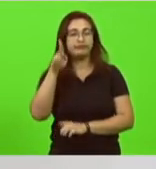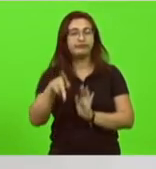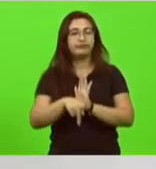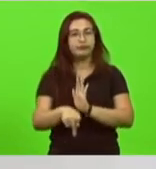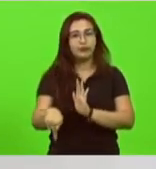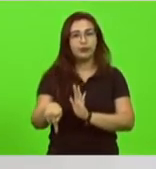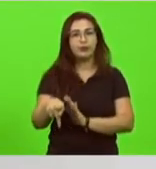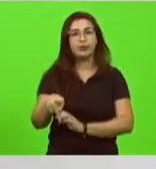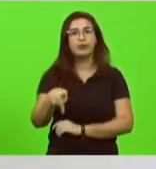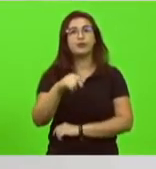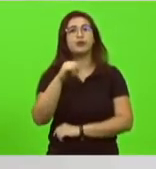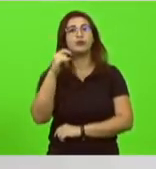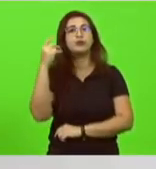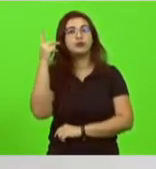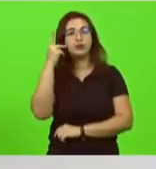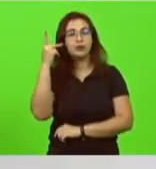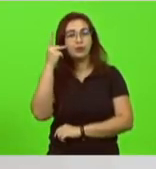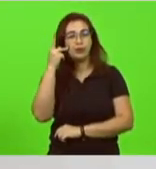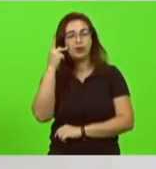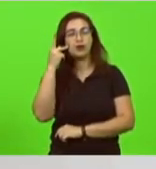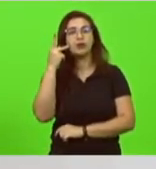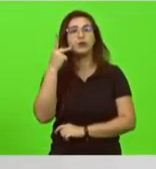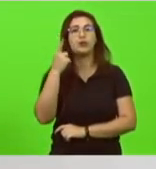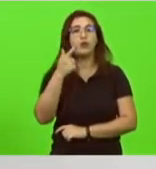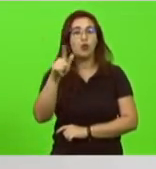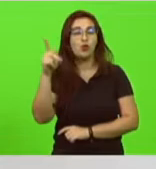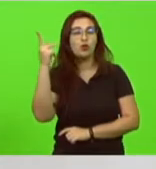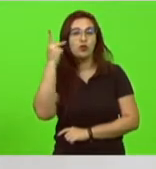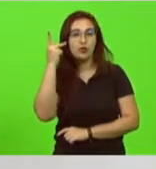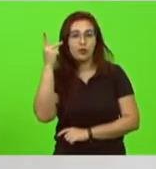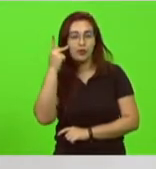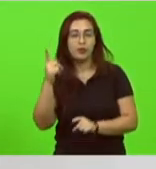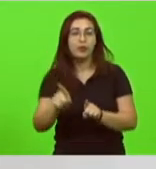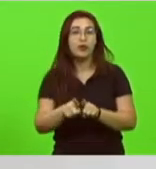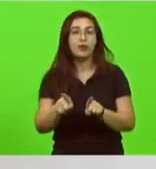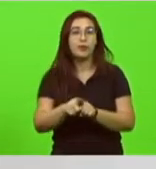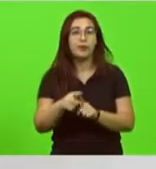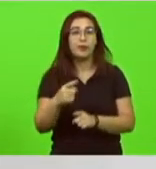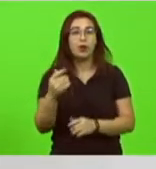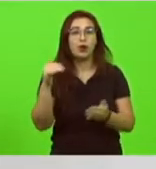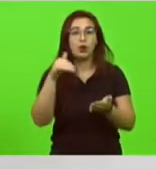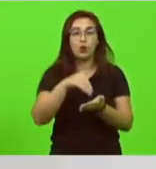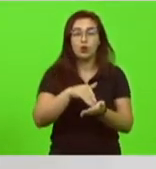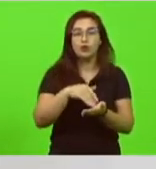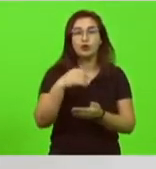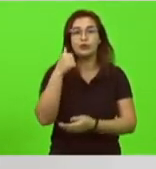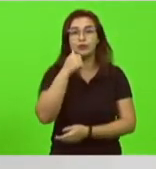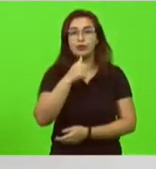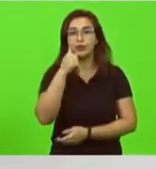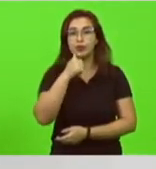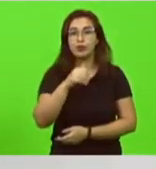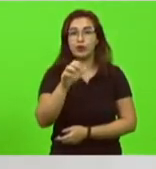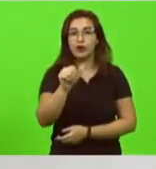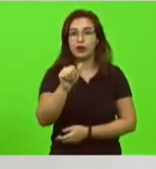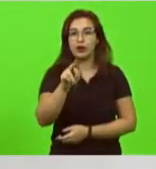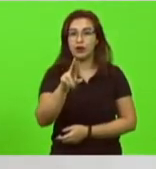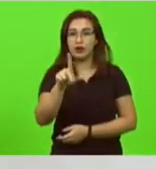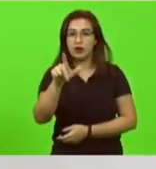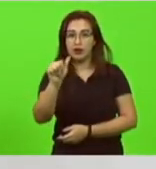Bragança também do estado de São Paulo e por último do estado de São Paulo também a nossa deputada federal Carla Zambelli